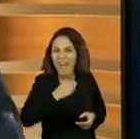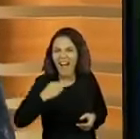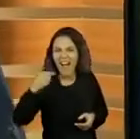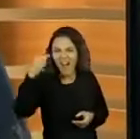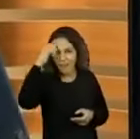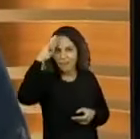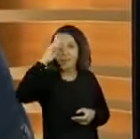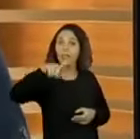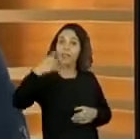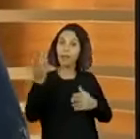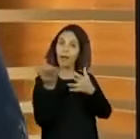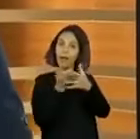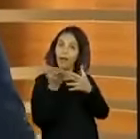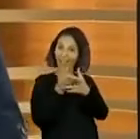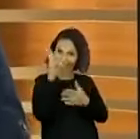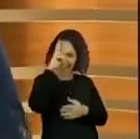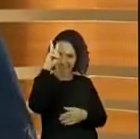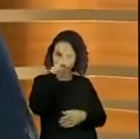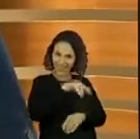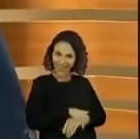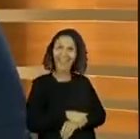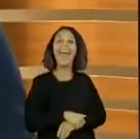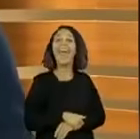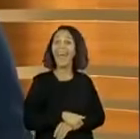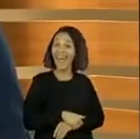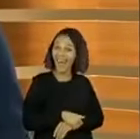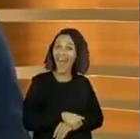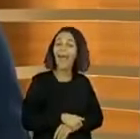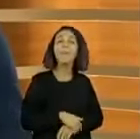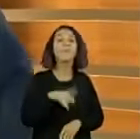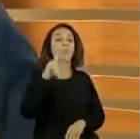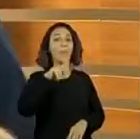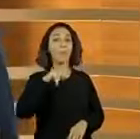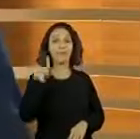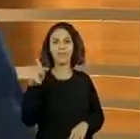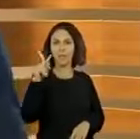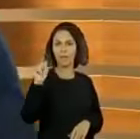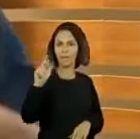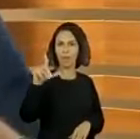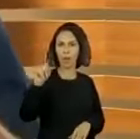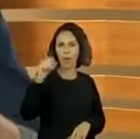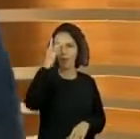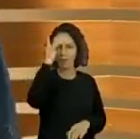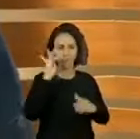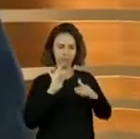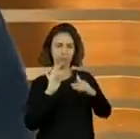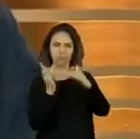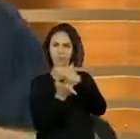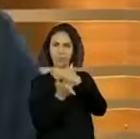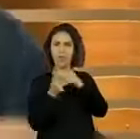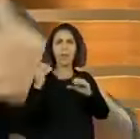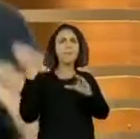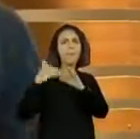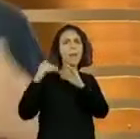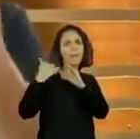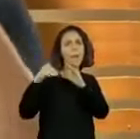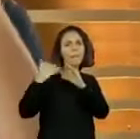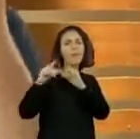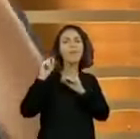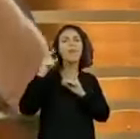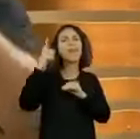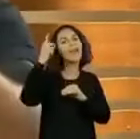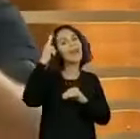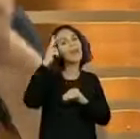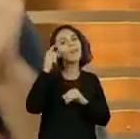teve até recreio na nossa aula, lembra? E sabe qual foi o legal? O professor recebeu nas redes sociais as cestilhas, as poesias, os